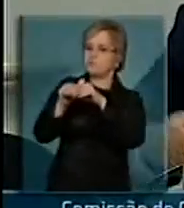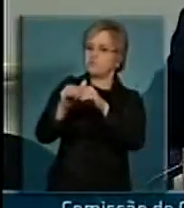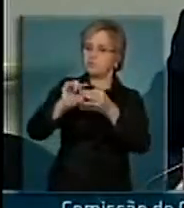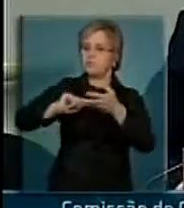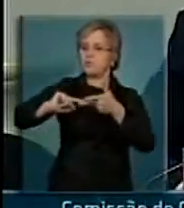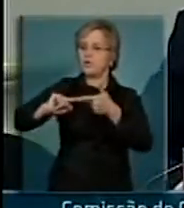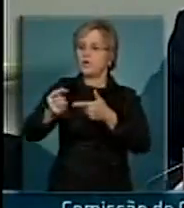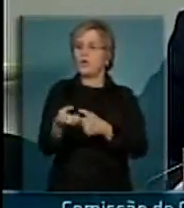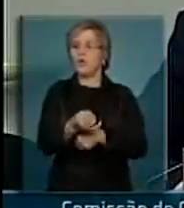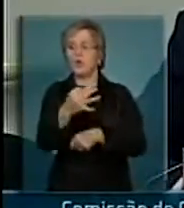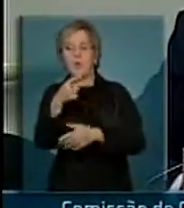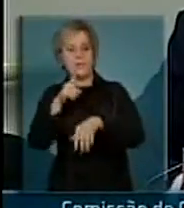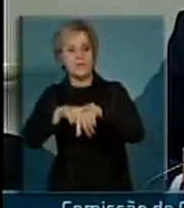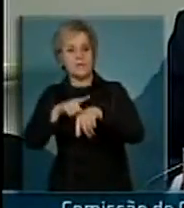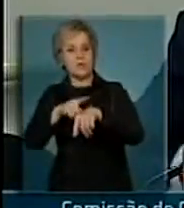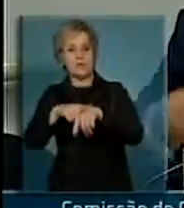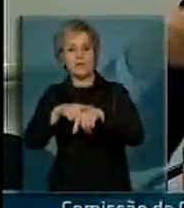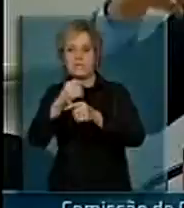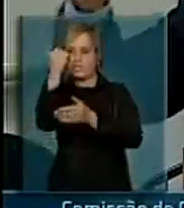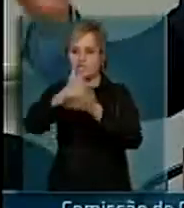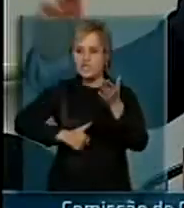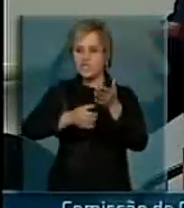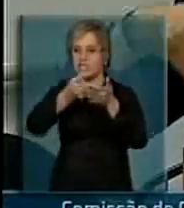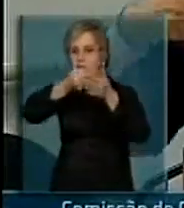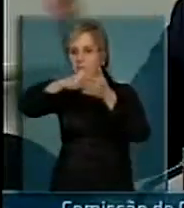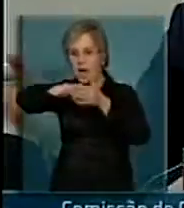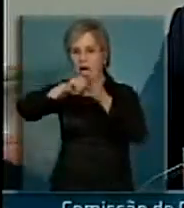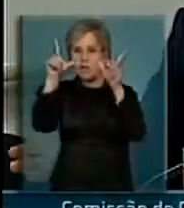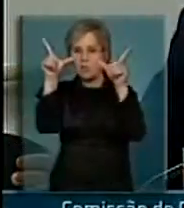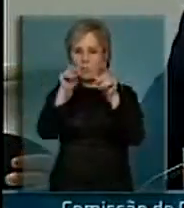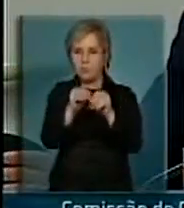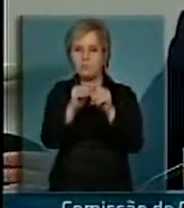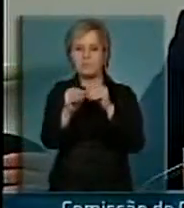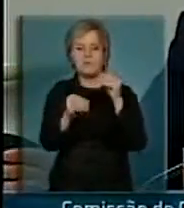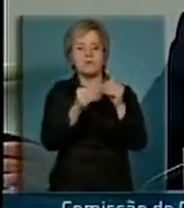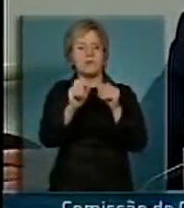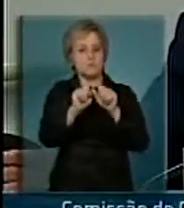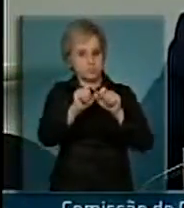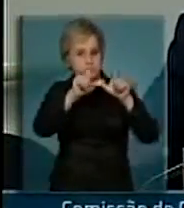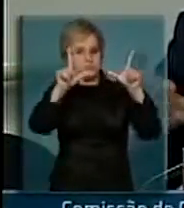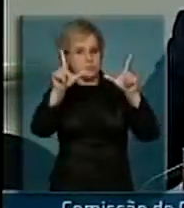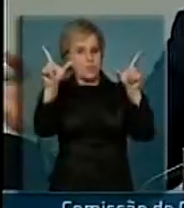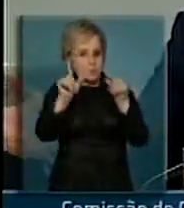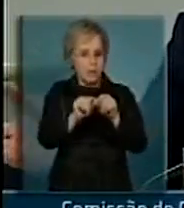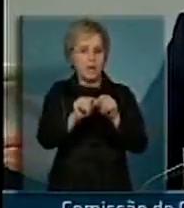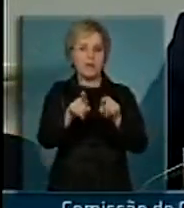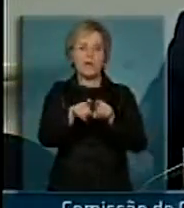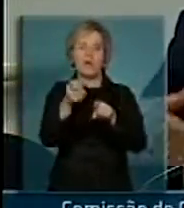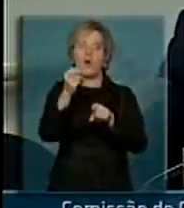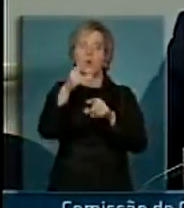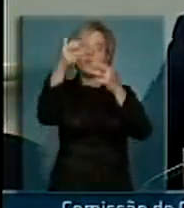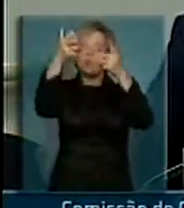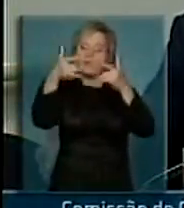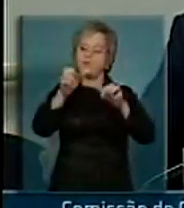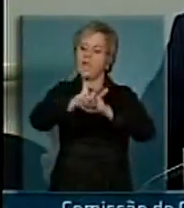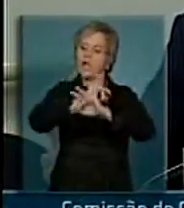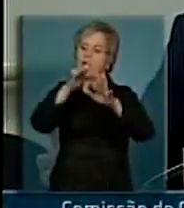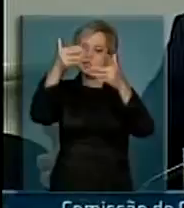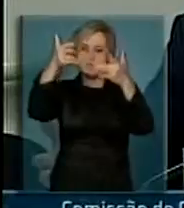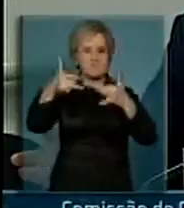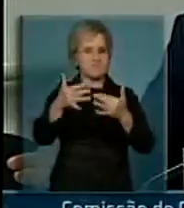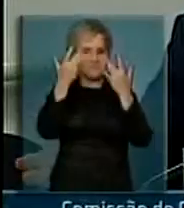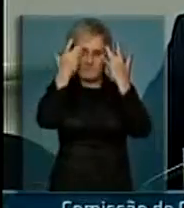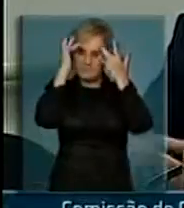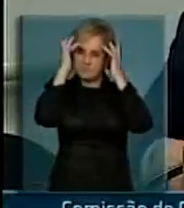X de horas fora do ar, ou tem o obrigado a fazer uma mensagem esclarecedora. Não sei.